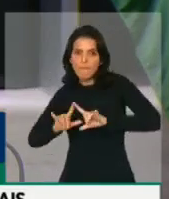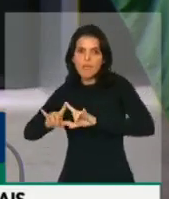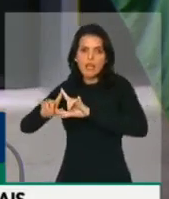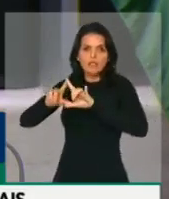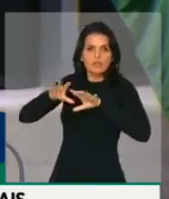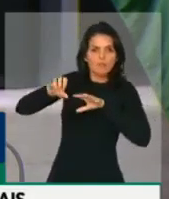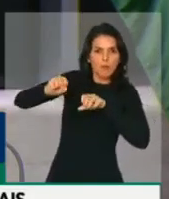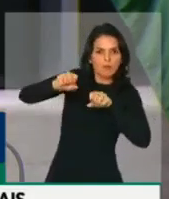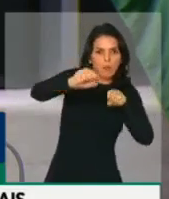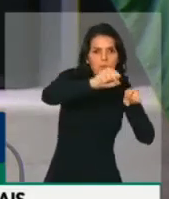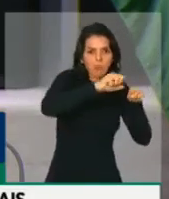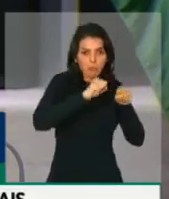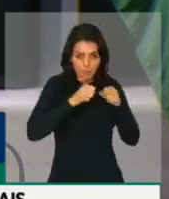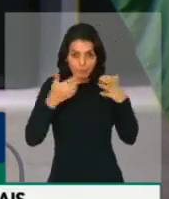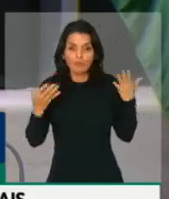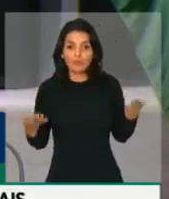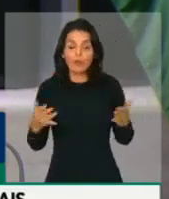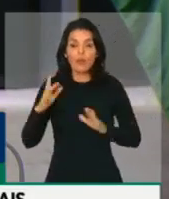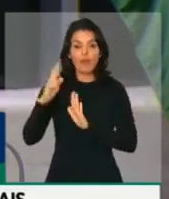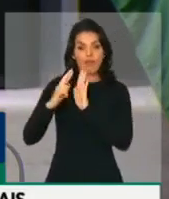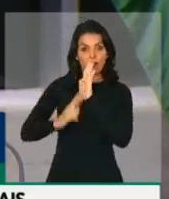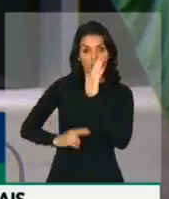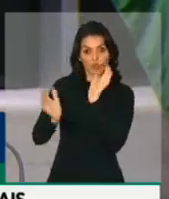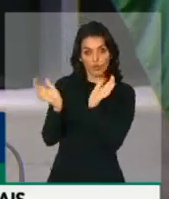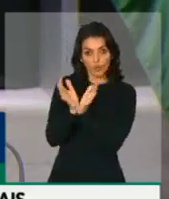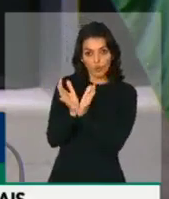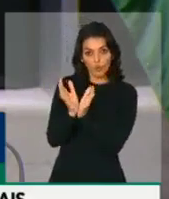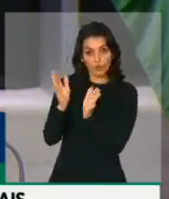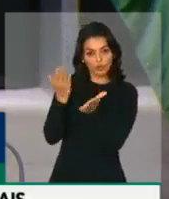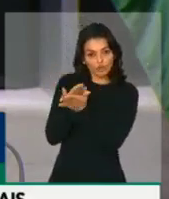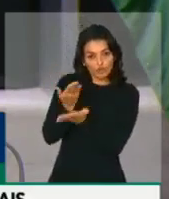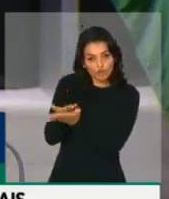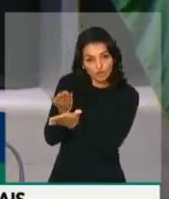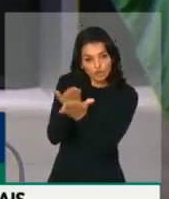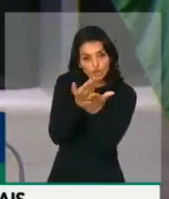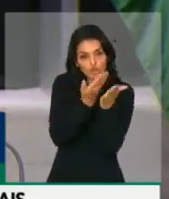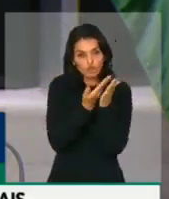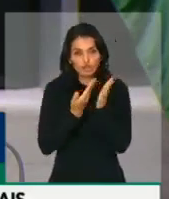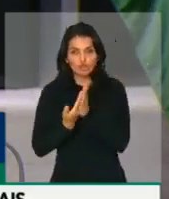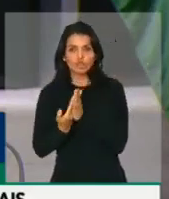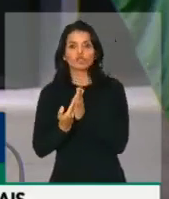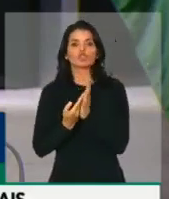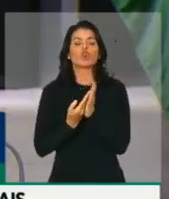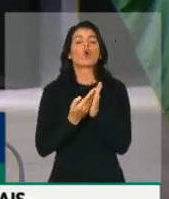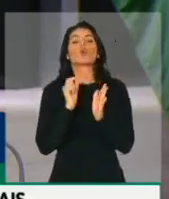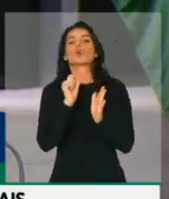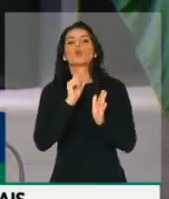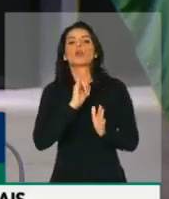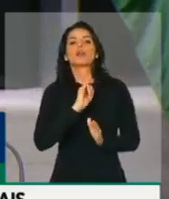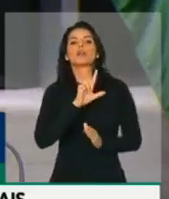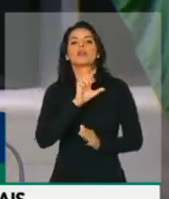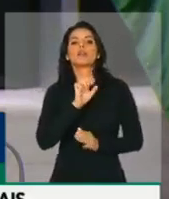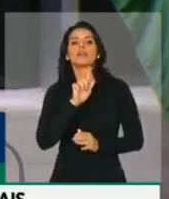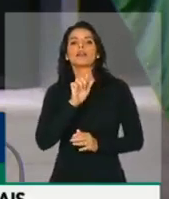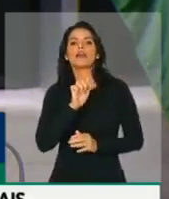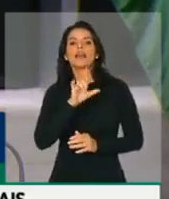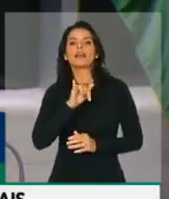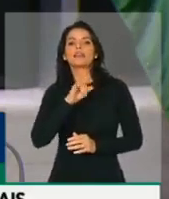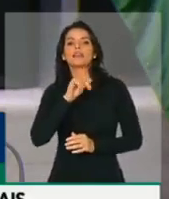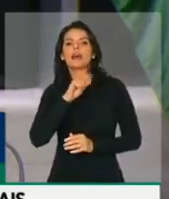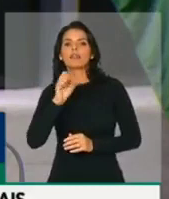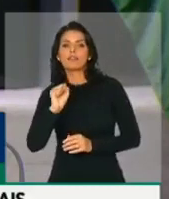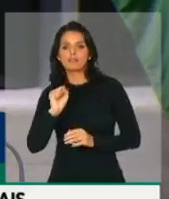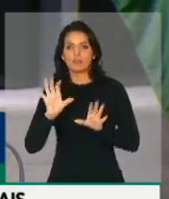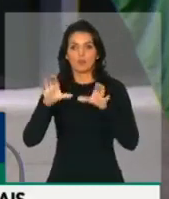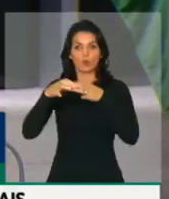feito pelo Grupo de Estudos de Novas Ilegalidades e pelo Observatório das Metrópoles. Esse grupo de